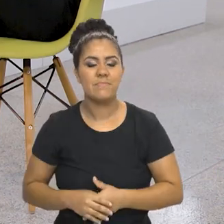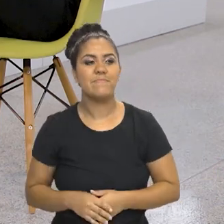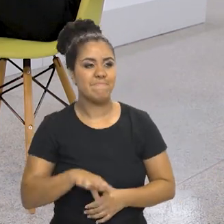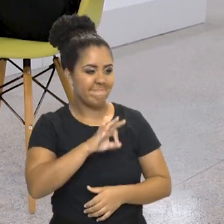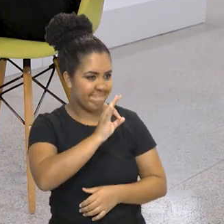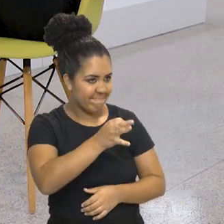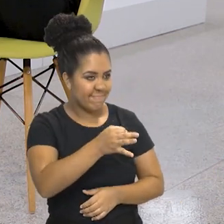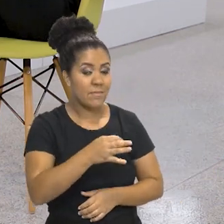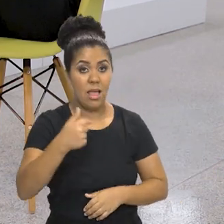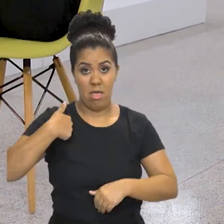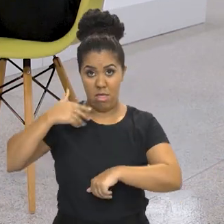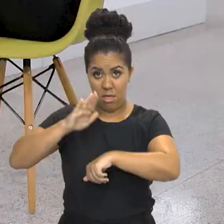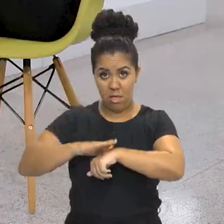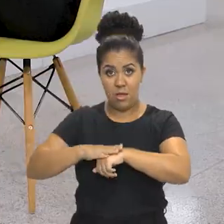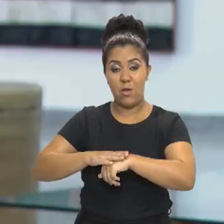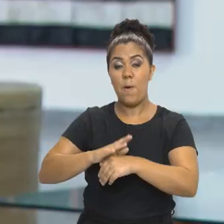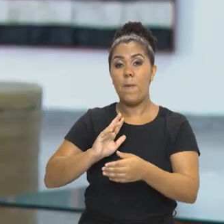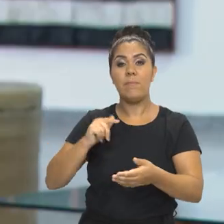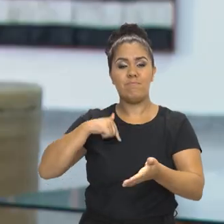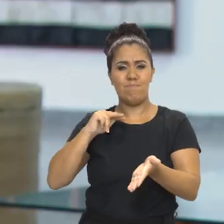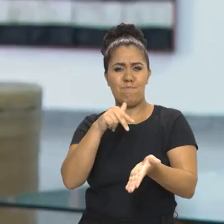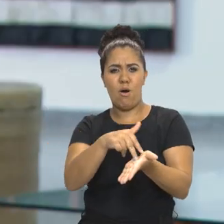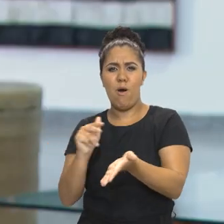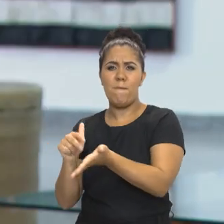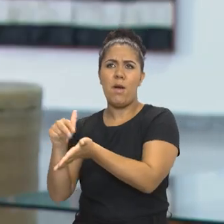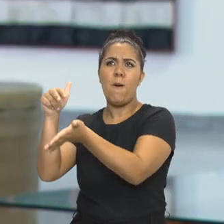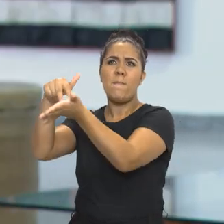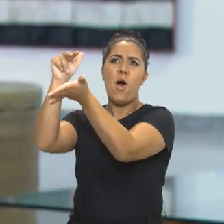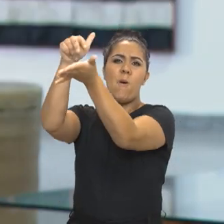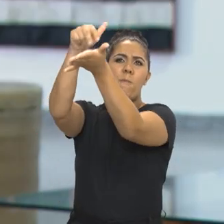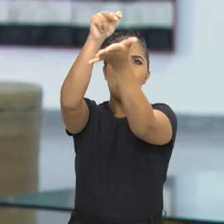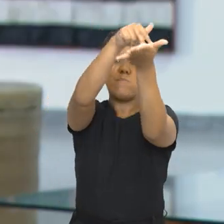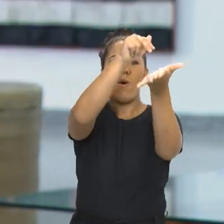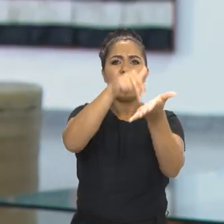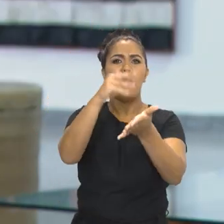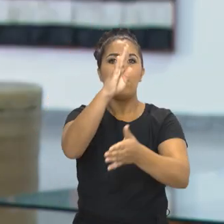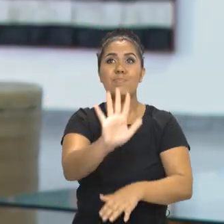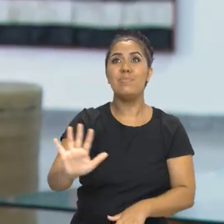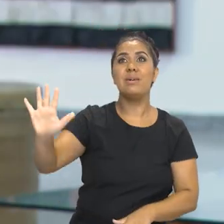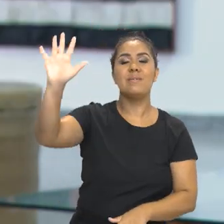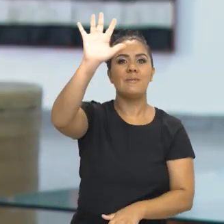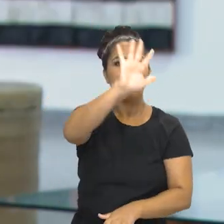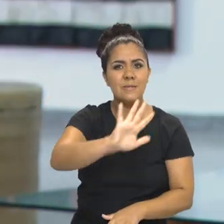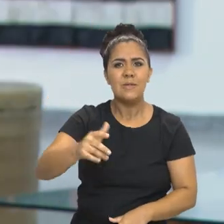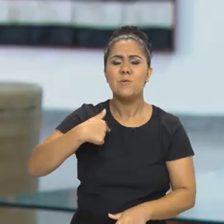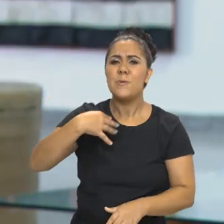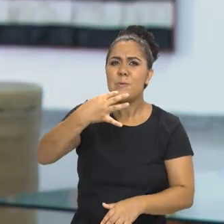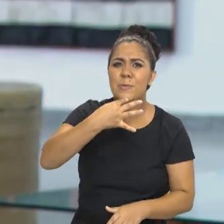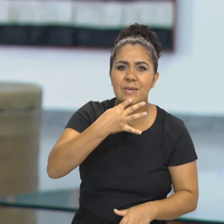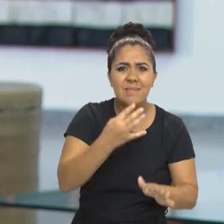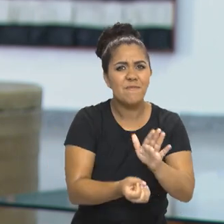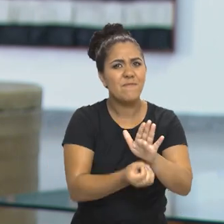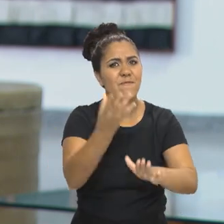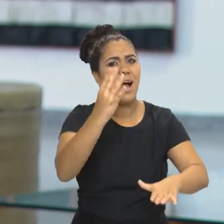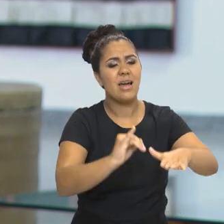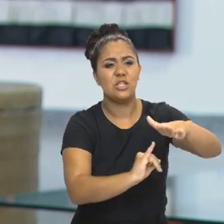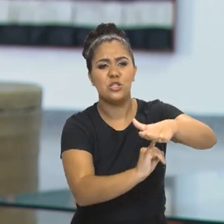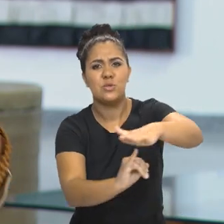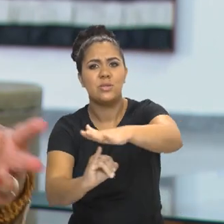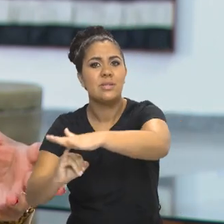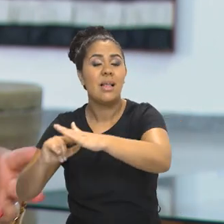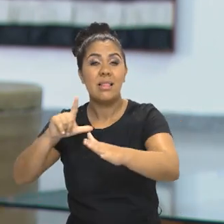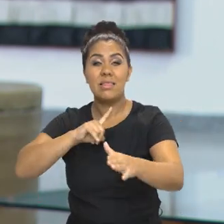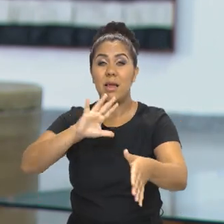Exatamente. Eu tenho andado pelo Brasil profundo e tenho conhecido muitas dessas instituições. Algumas que têm 30,